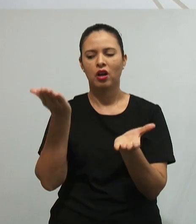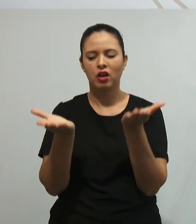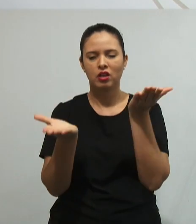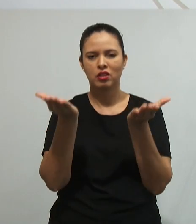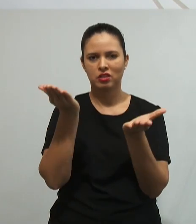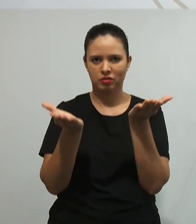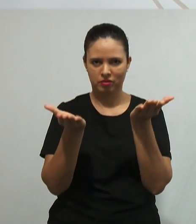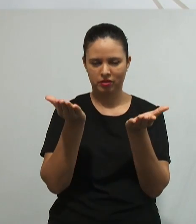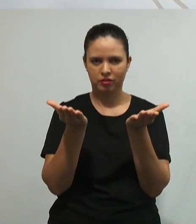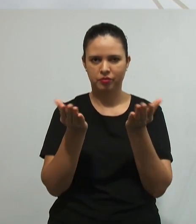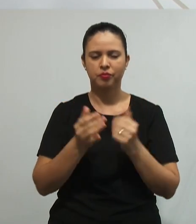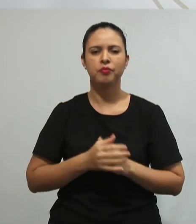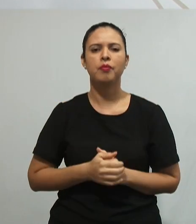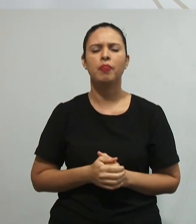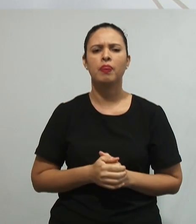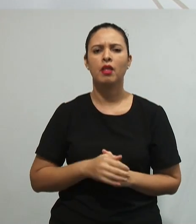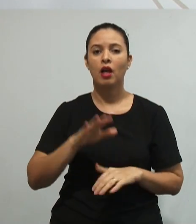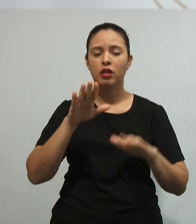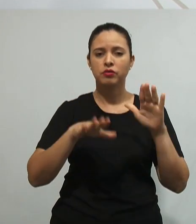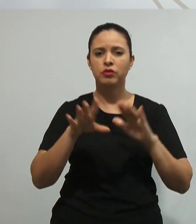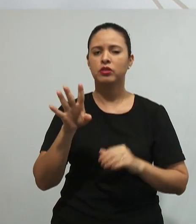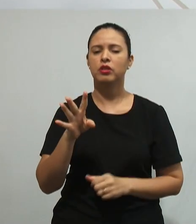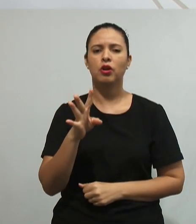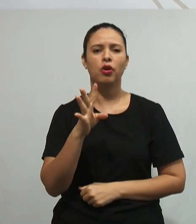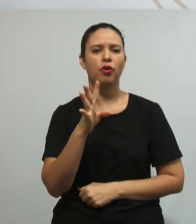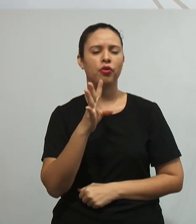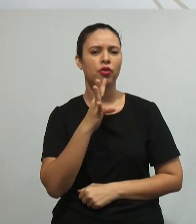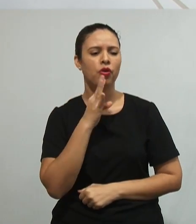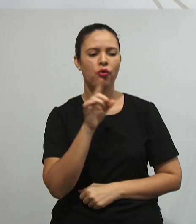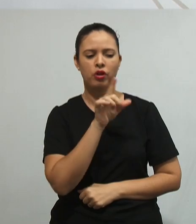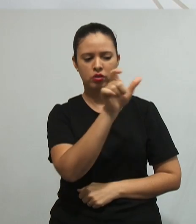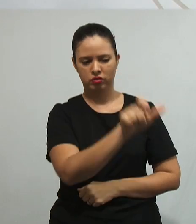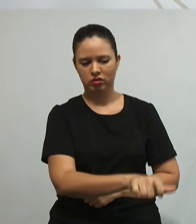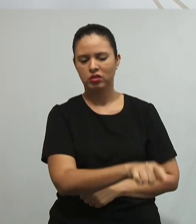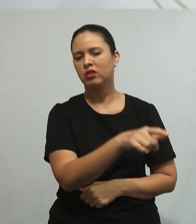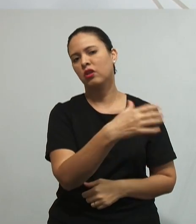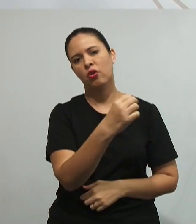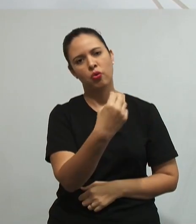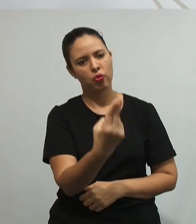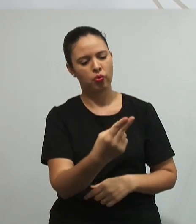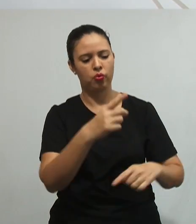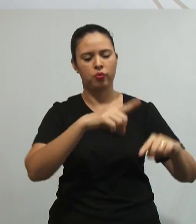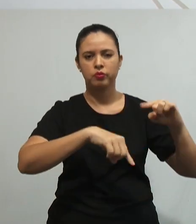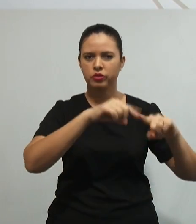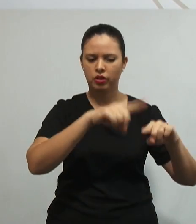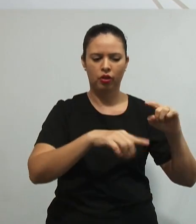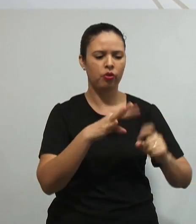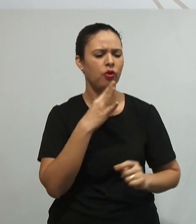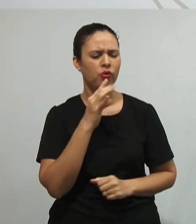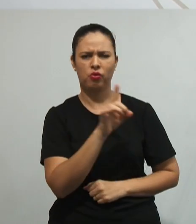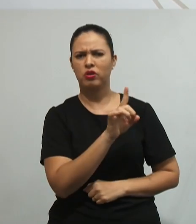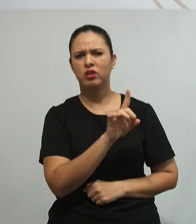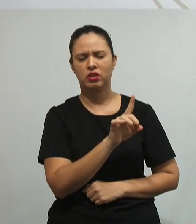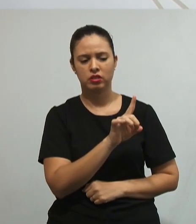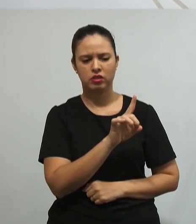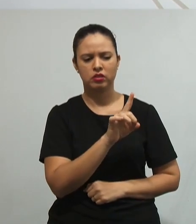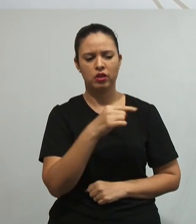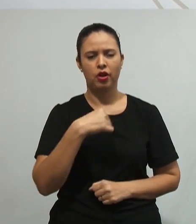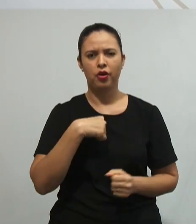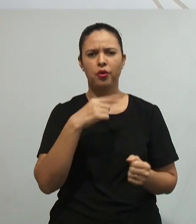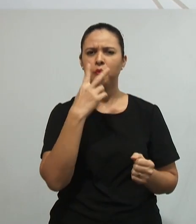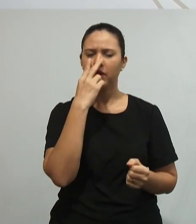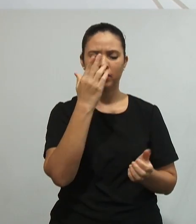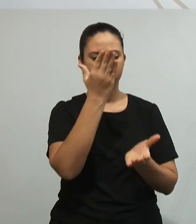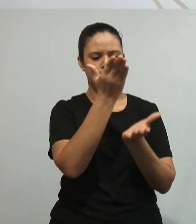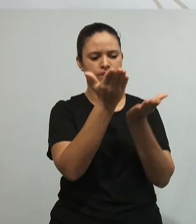desconheço, eu estou num processo de desequilíbrio. Conforme eu vou conhecendo aquele objeto, a partir dessas